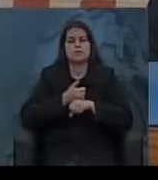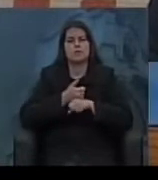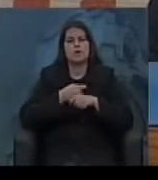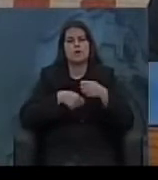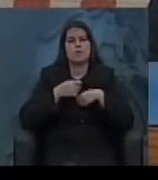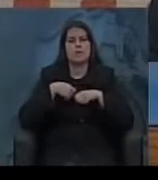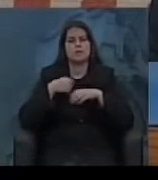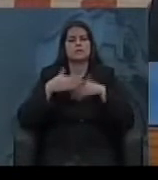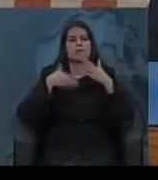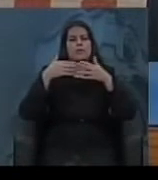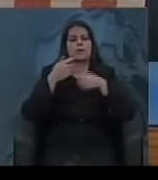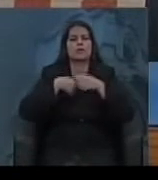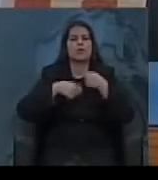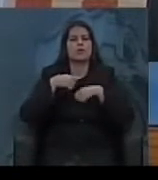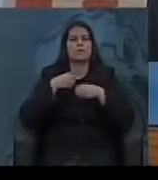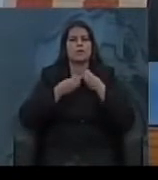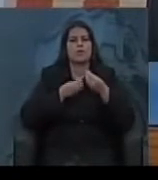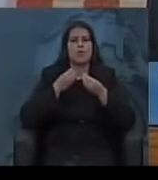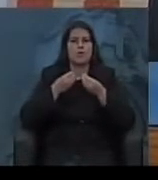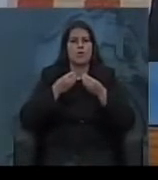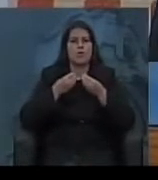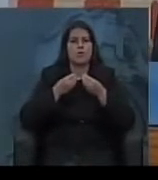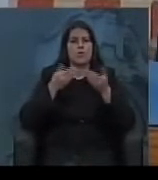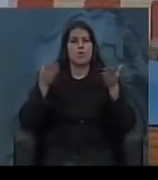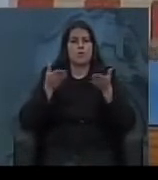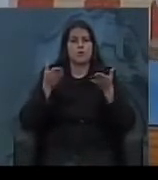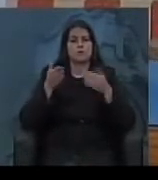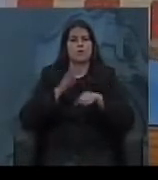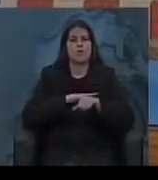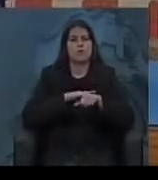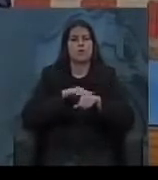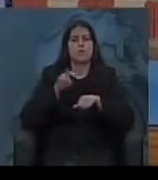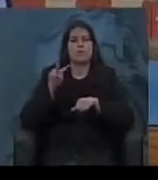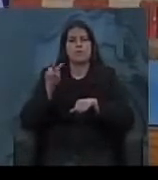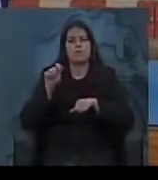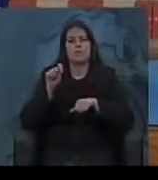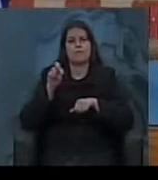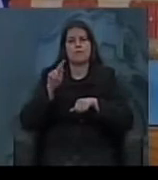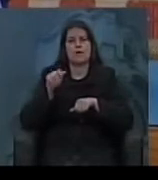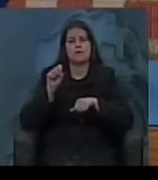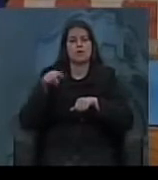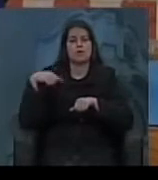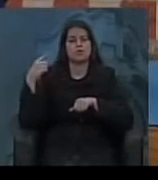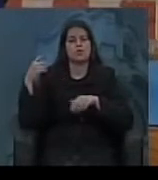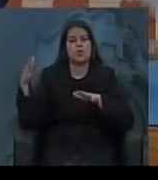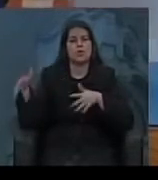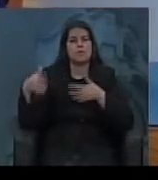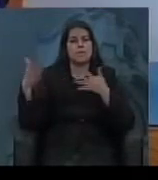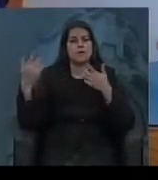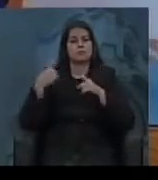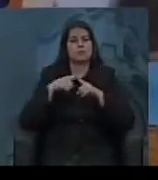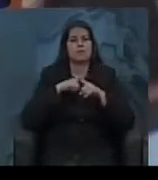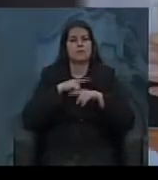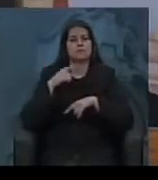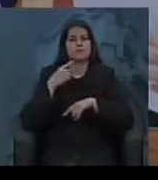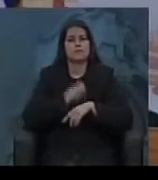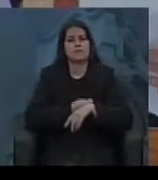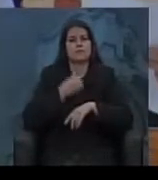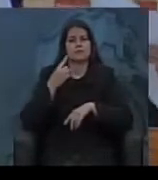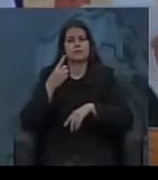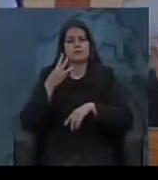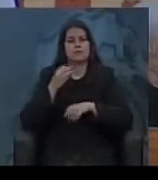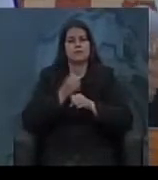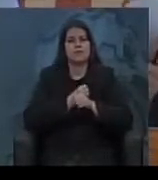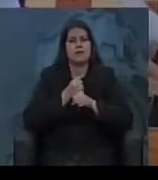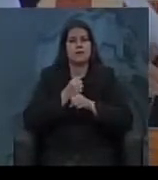é o desenvolvimento econômico na era Vargas, dando continuidade às nossas homenagens aos 130 anos de